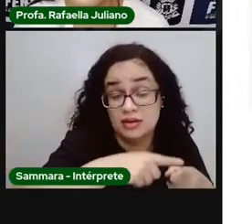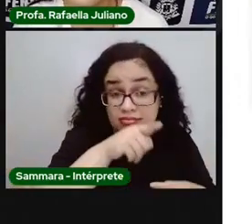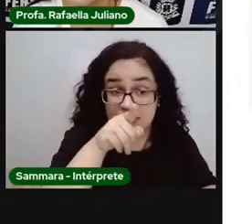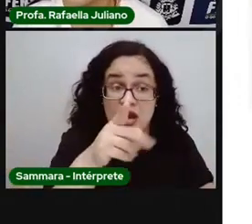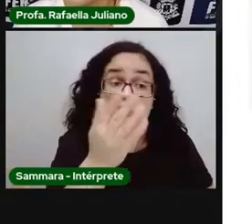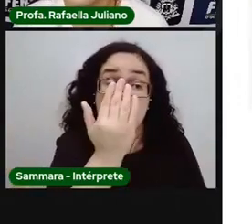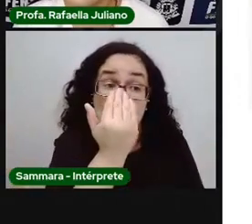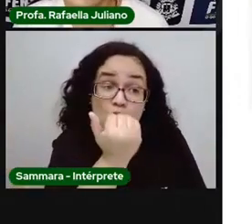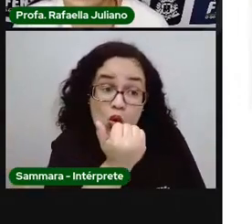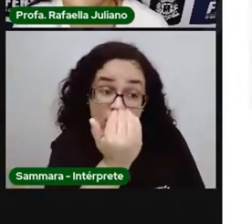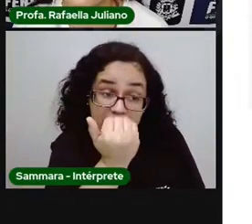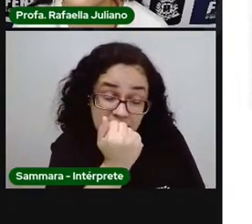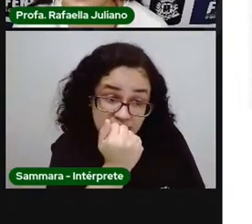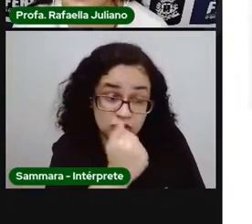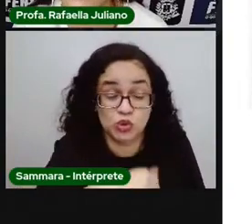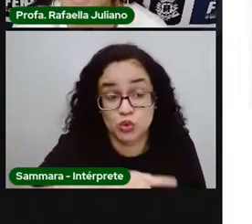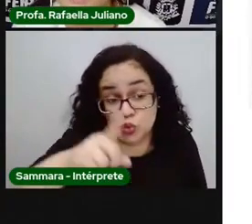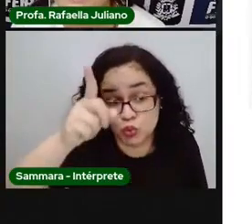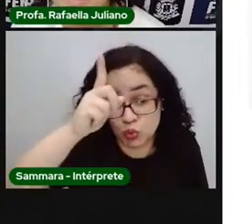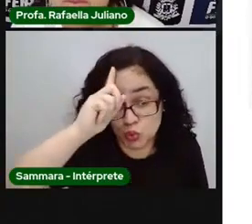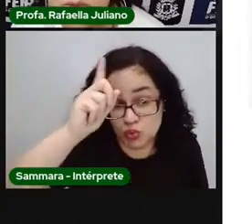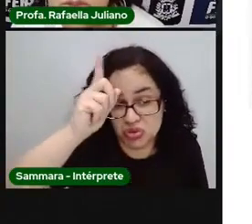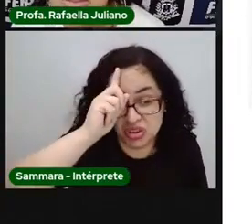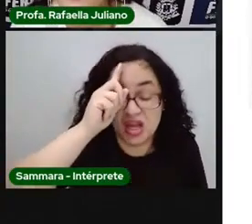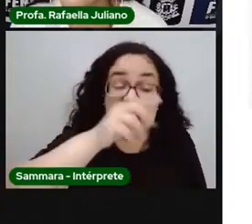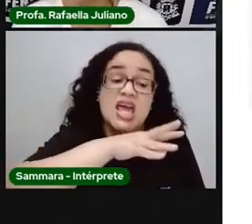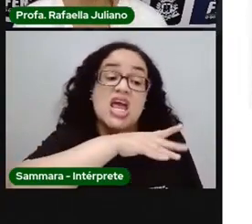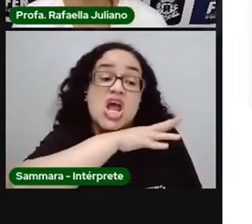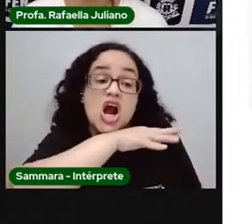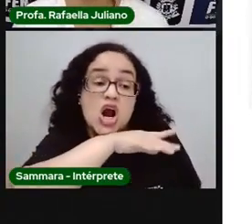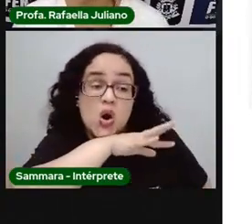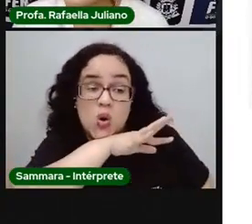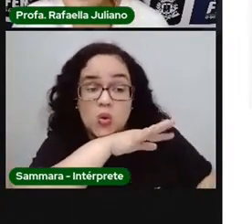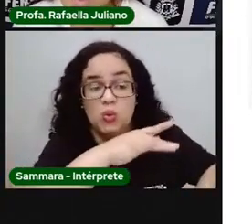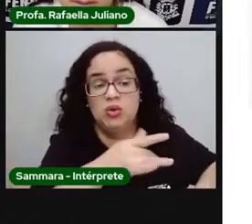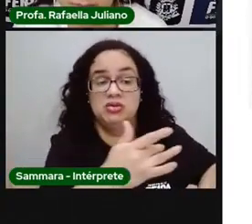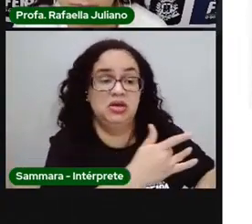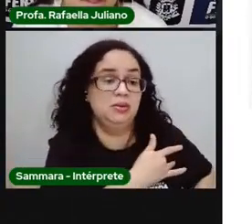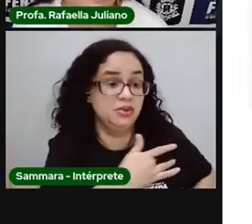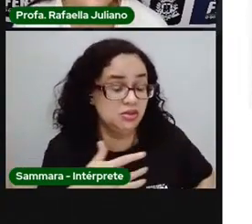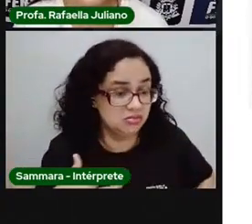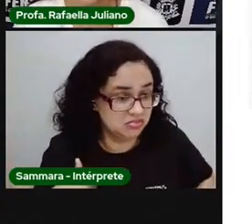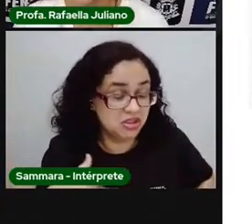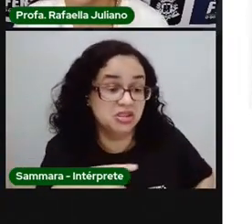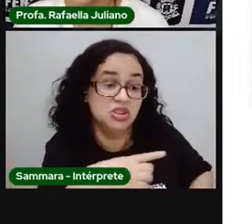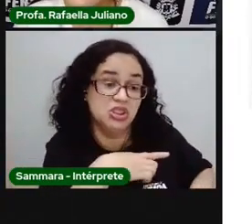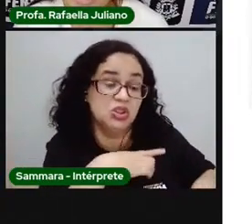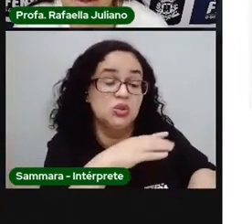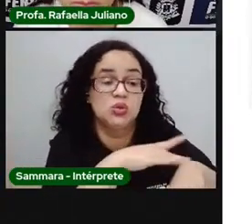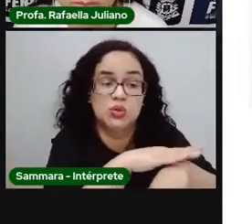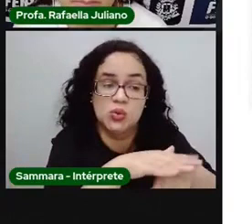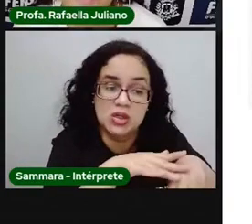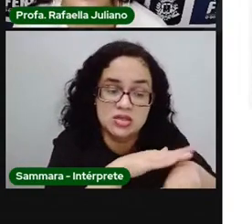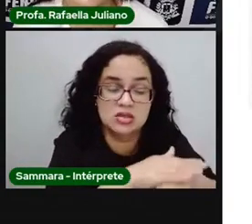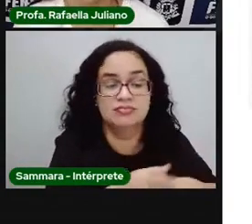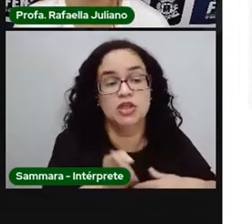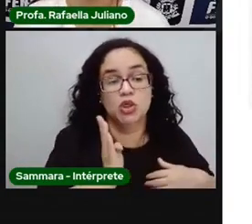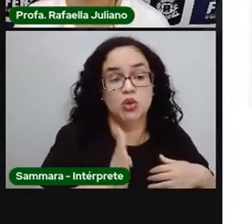consumidos em excesso, eles fazem mal à saúde e podem trazer doenças. Doenças do coração,